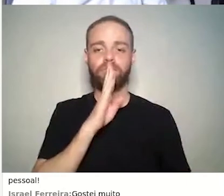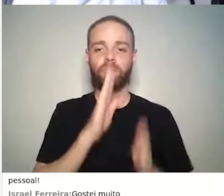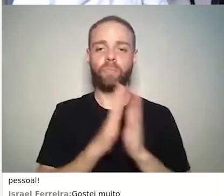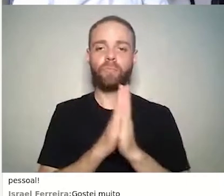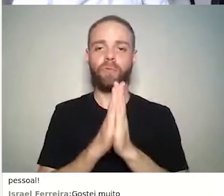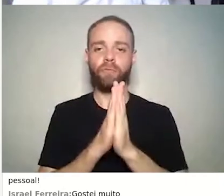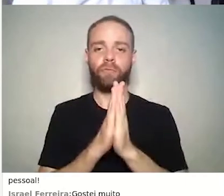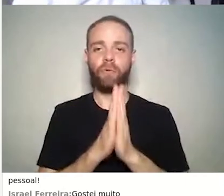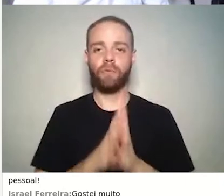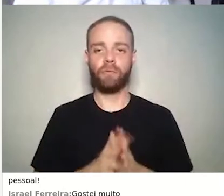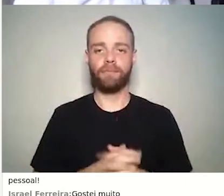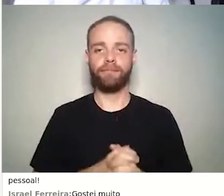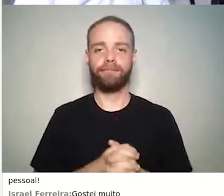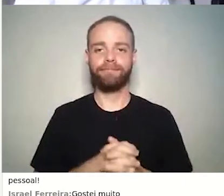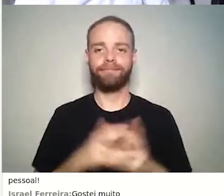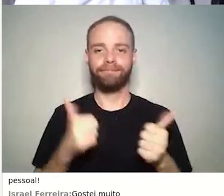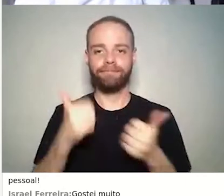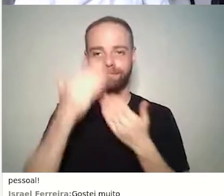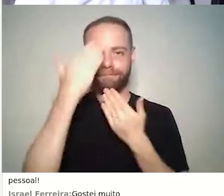Ok, obrigado.